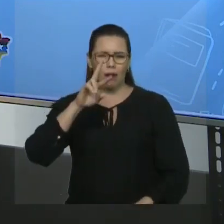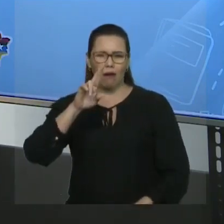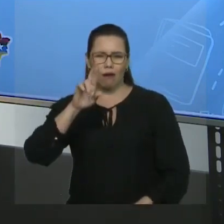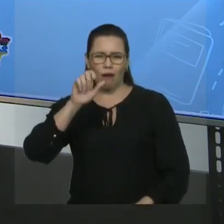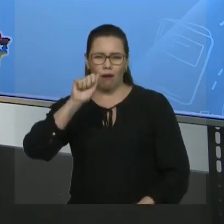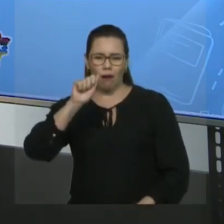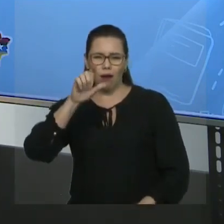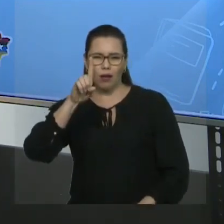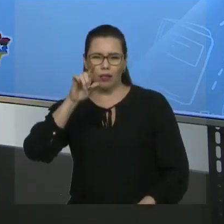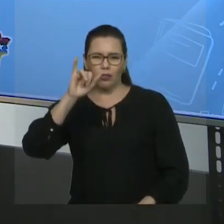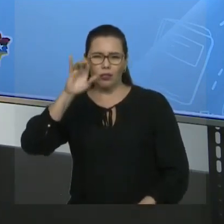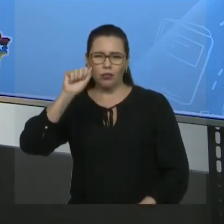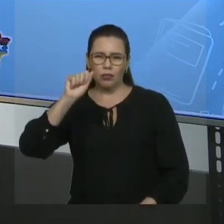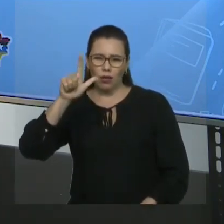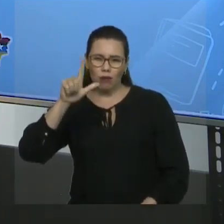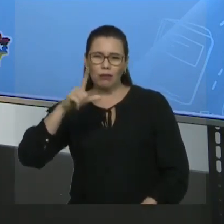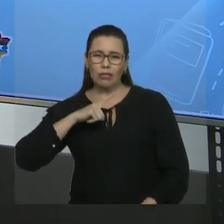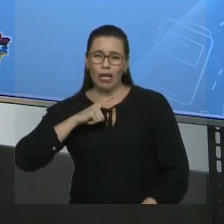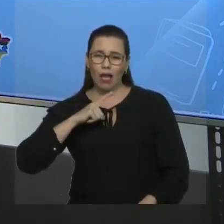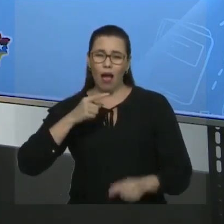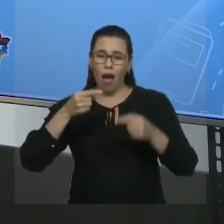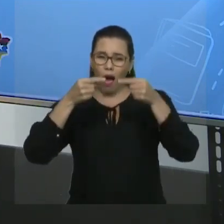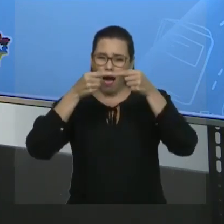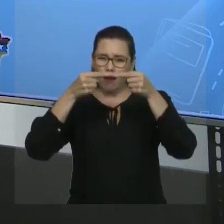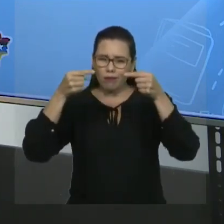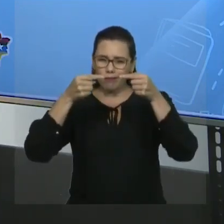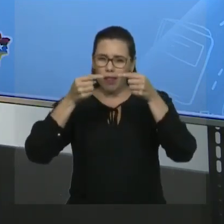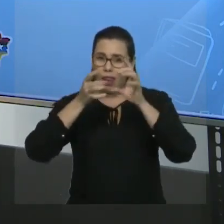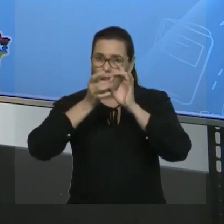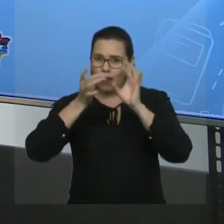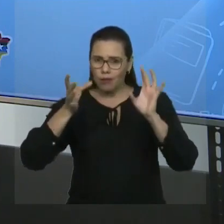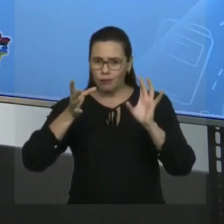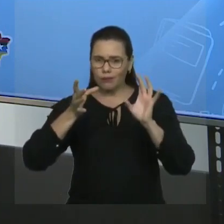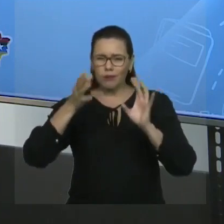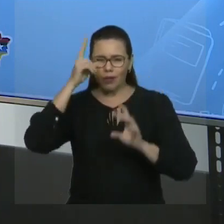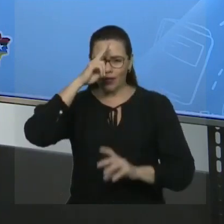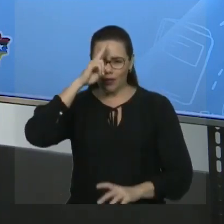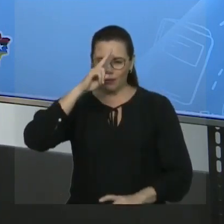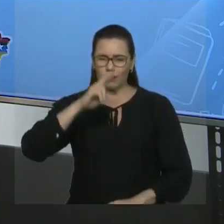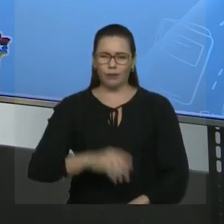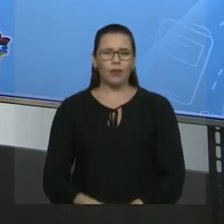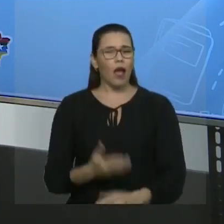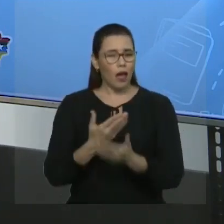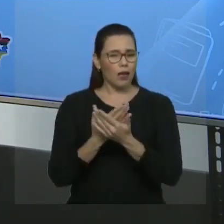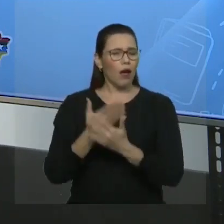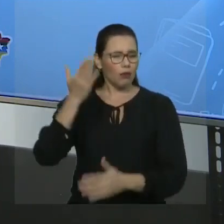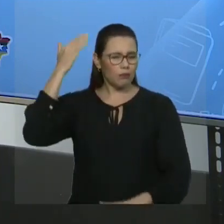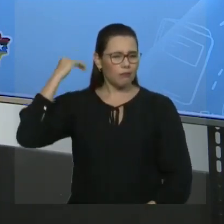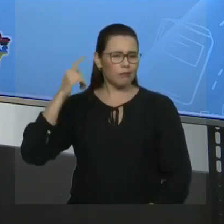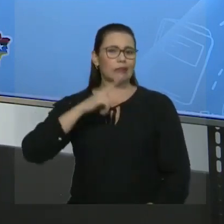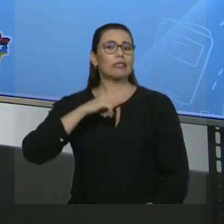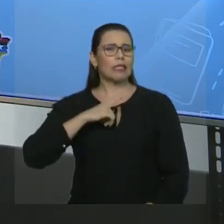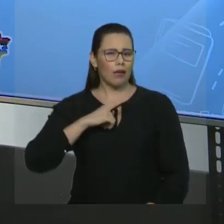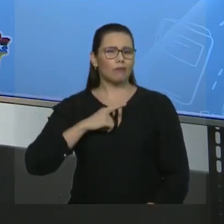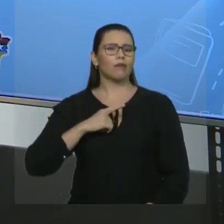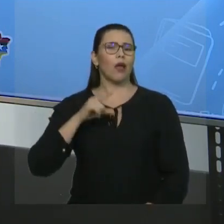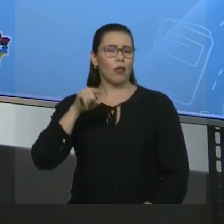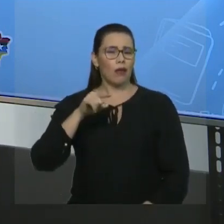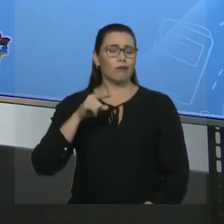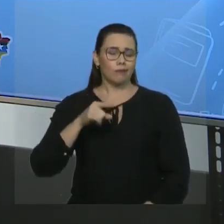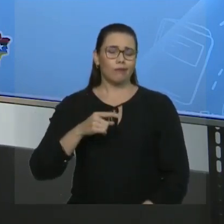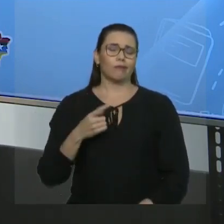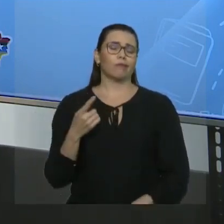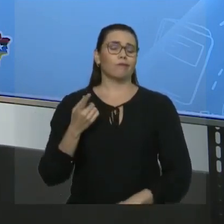compostos que apresentam valência livre? Volte lá no slide anterior, no vídeo anterior, que nós trabalhamos muito bem sobre essa parte de